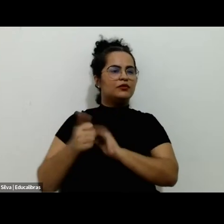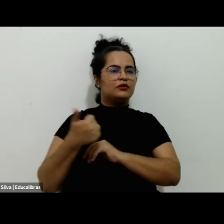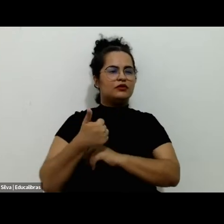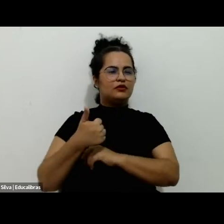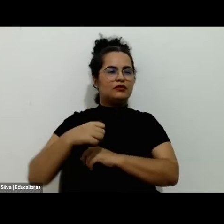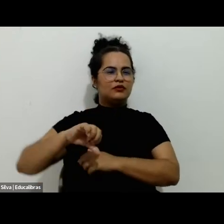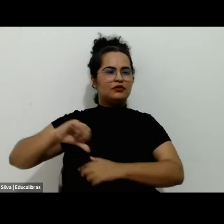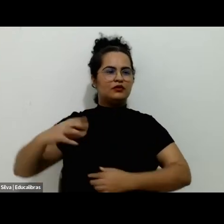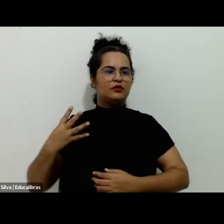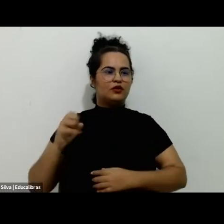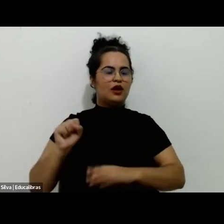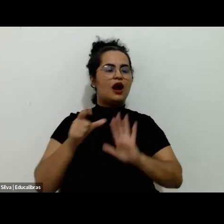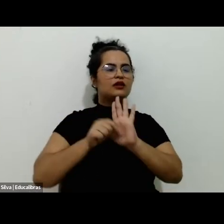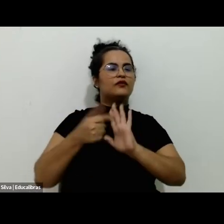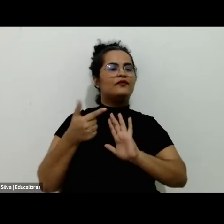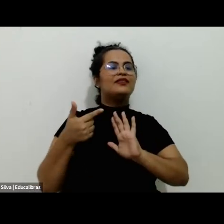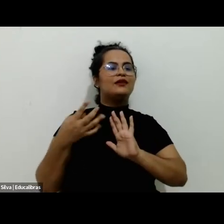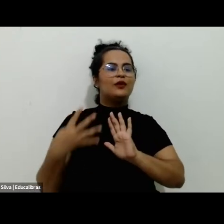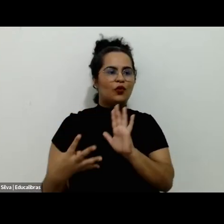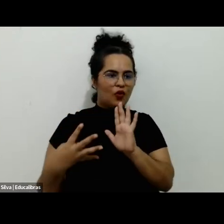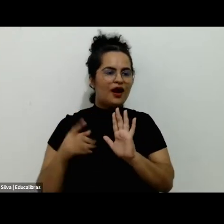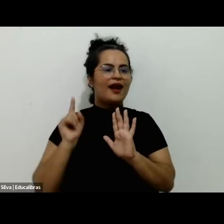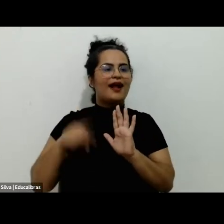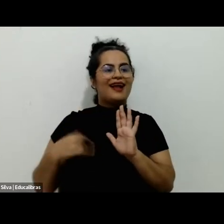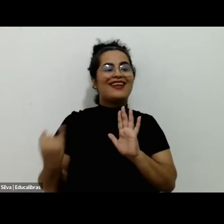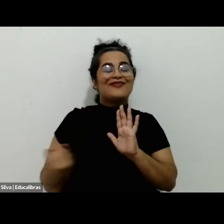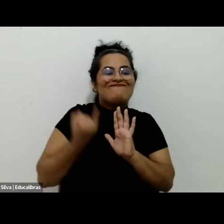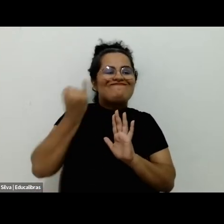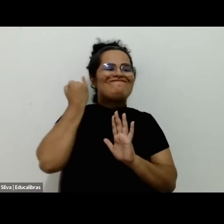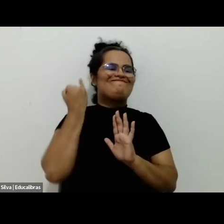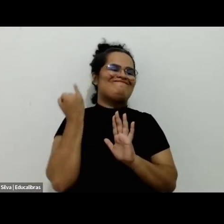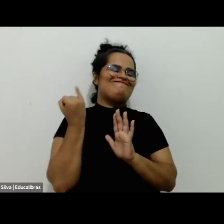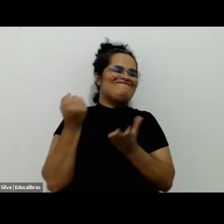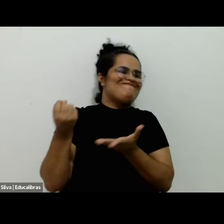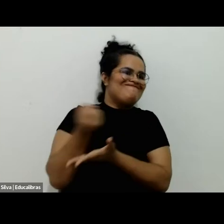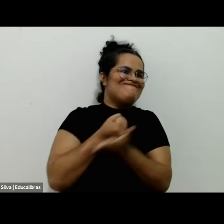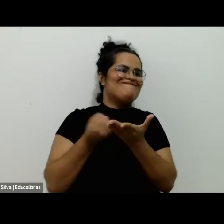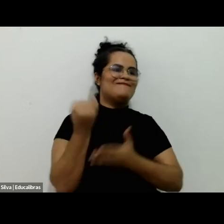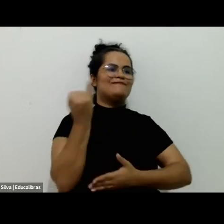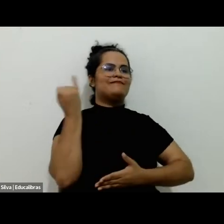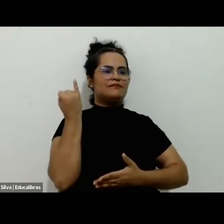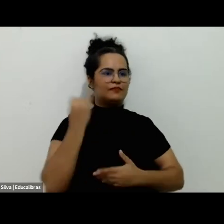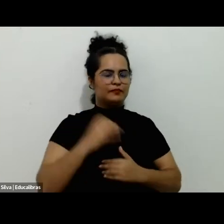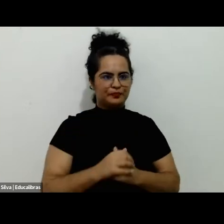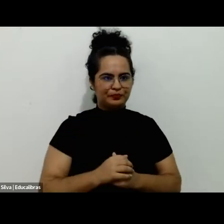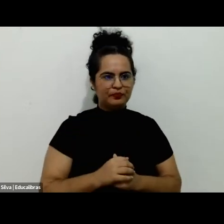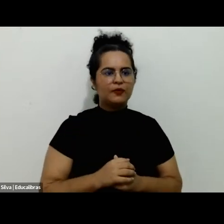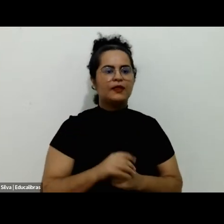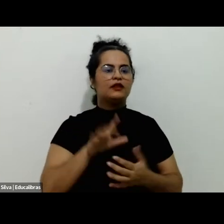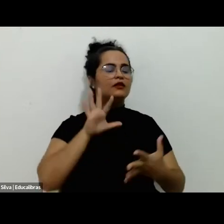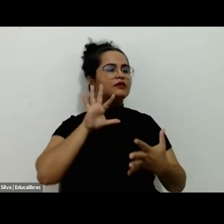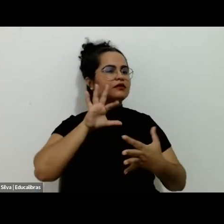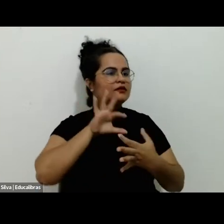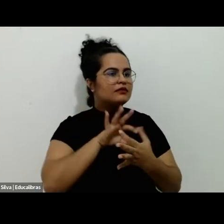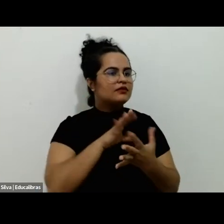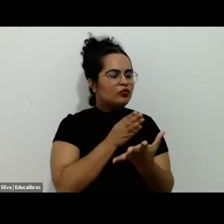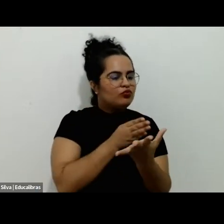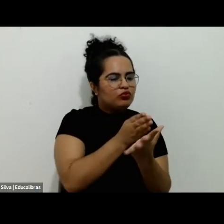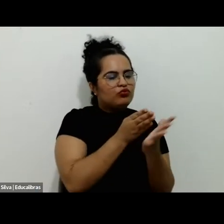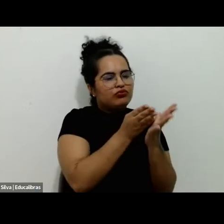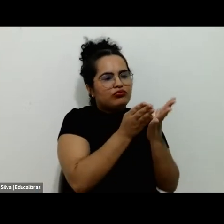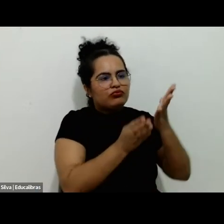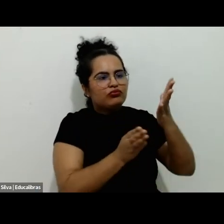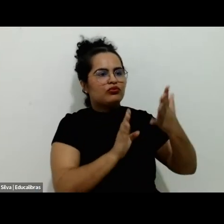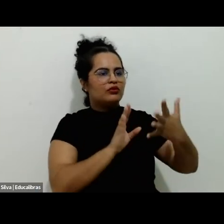24, coloca o direito do lazer como algo fundamental. Então, todos esses elementos se associam e se alinham à importância